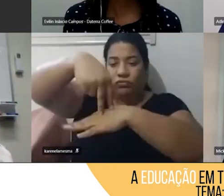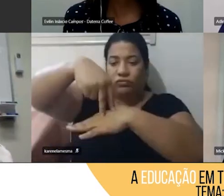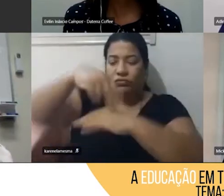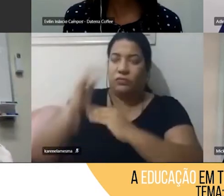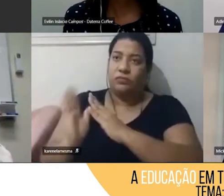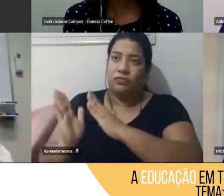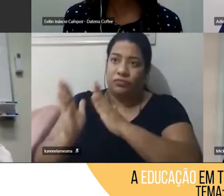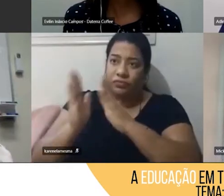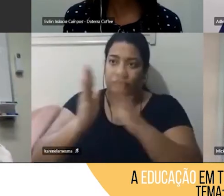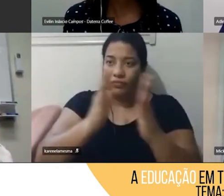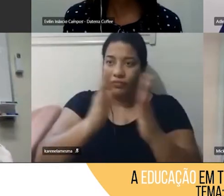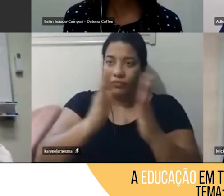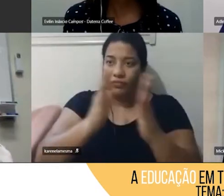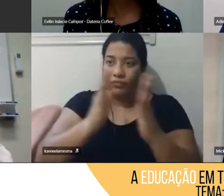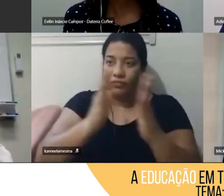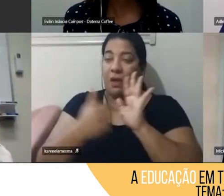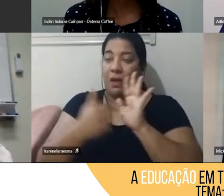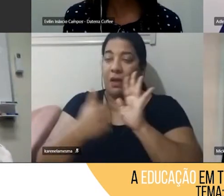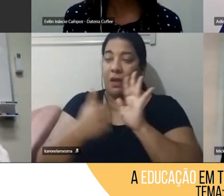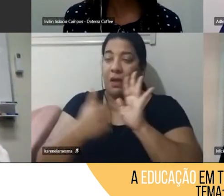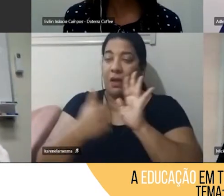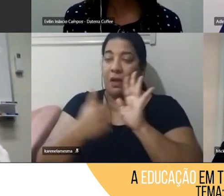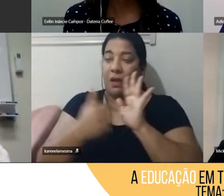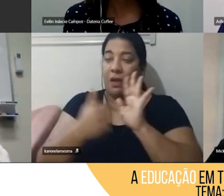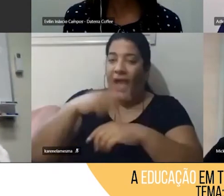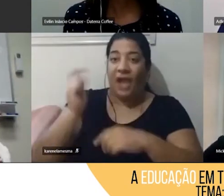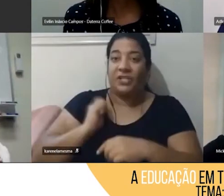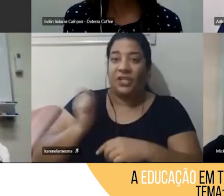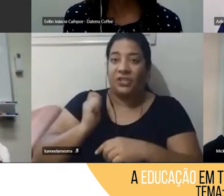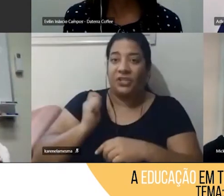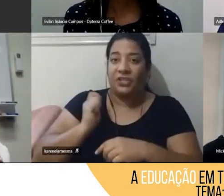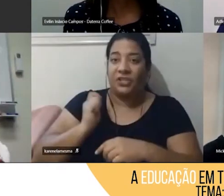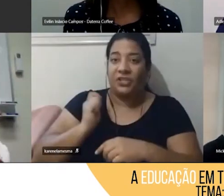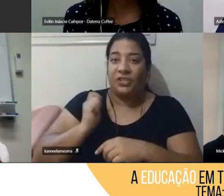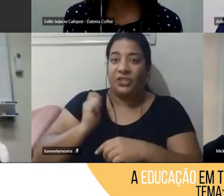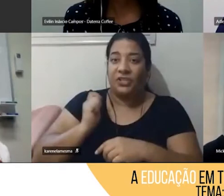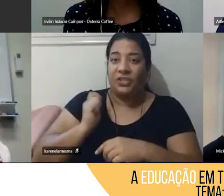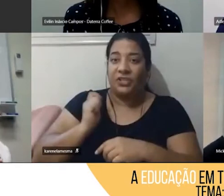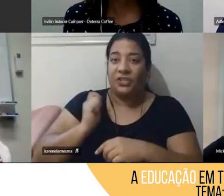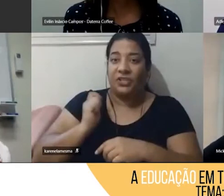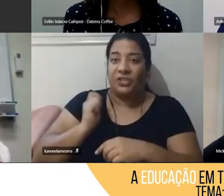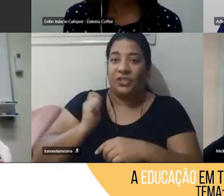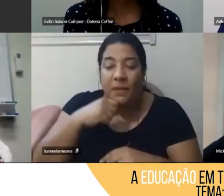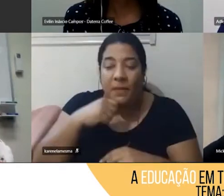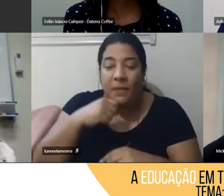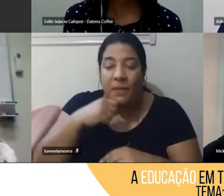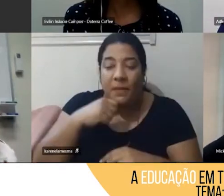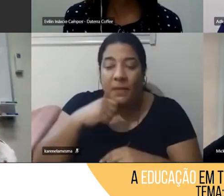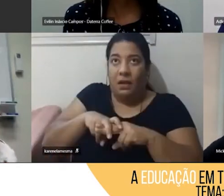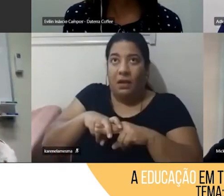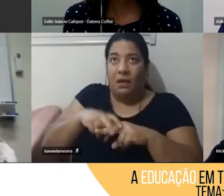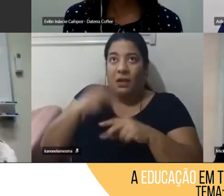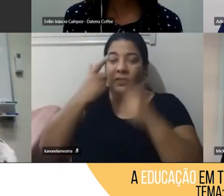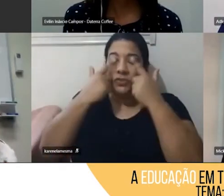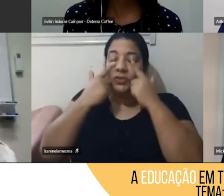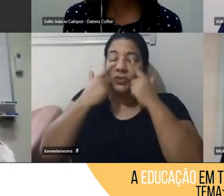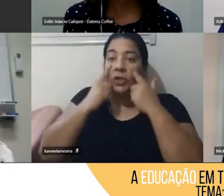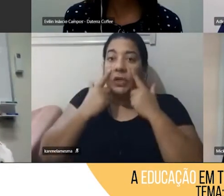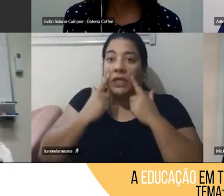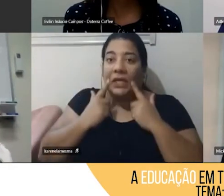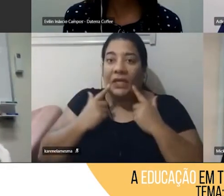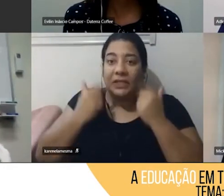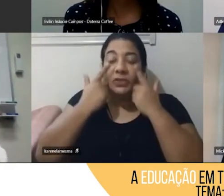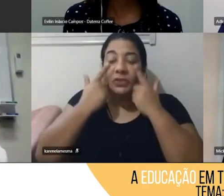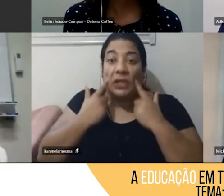plateia chorando durante a hora inteira de apresentação, porque ele nunca imaginou que o filho dele fosse capaz